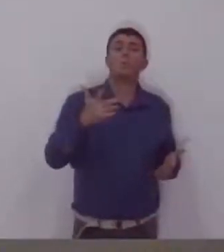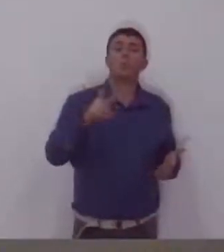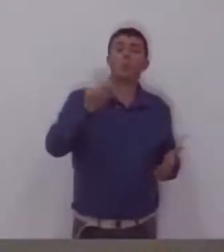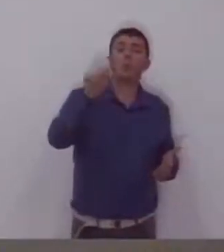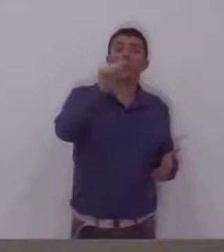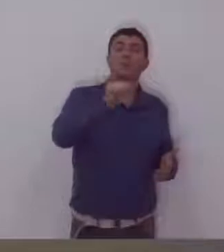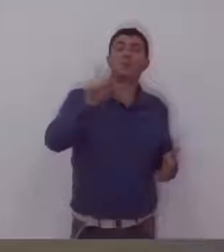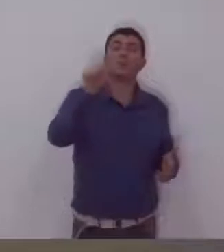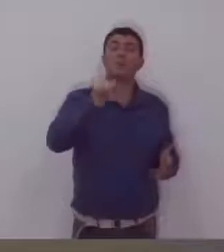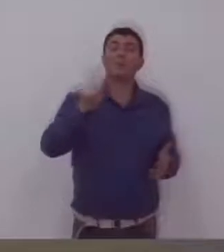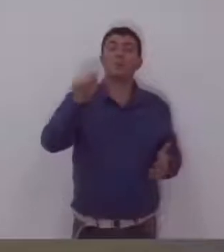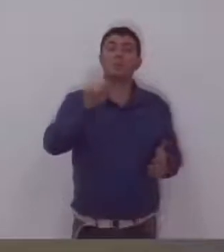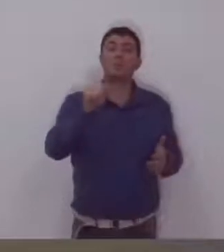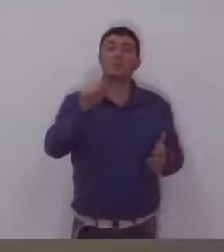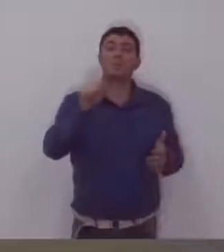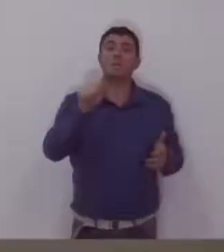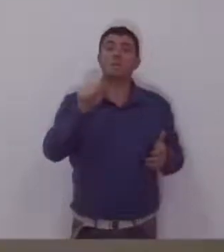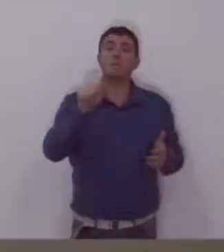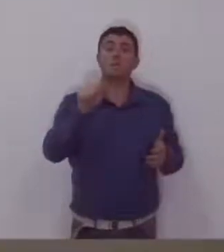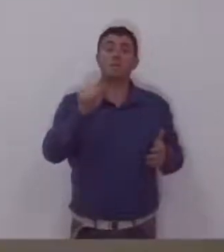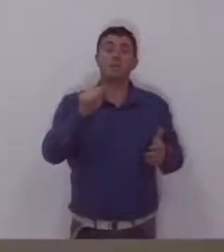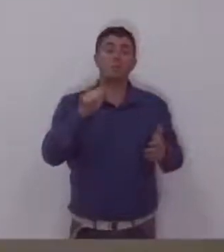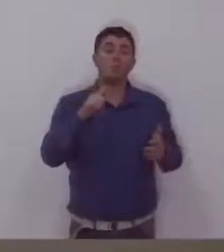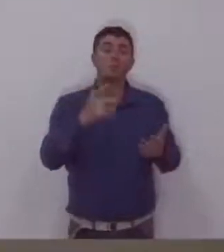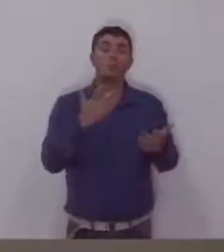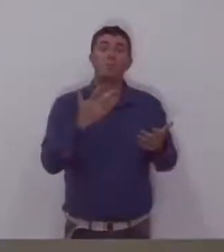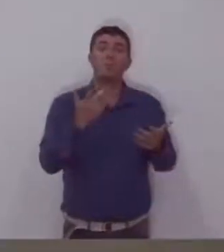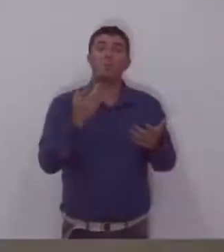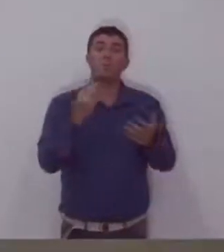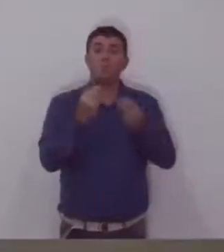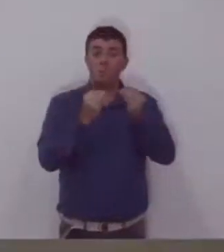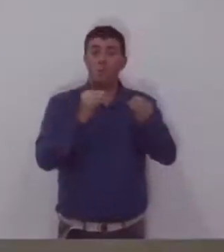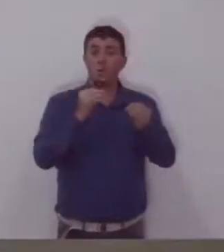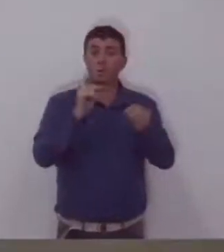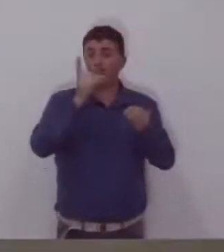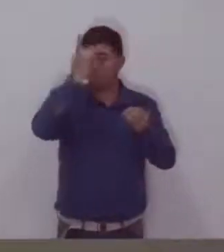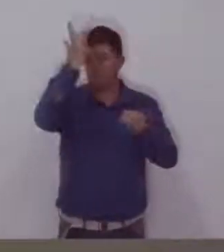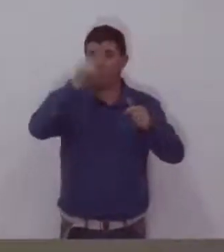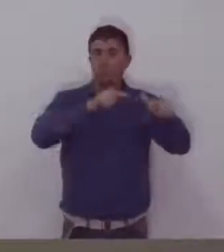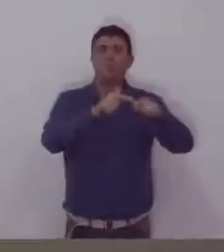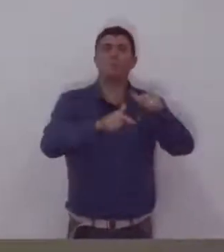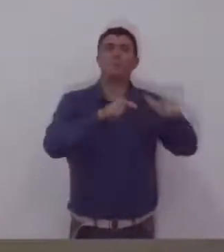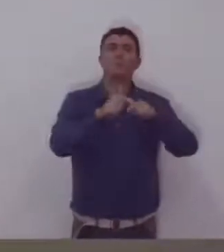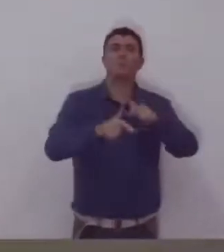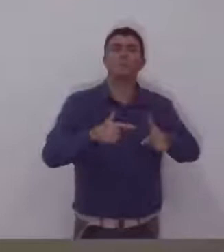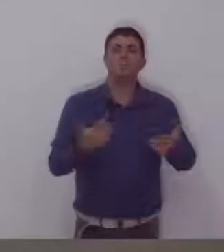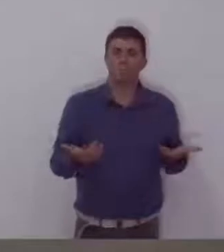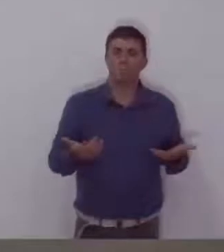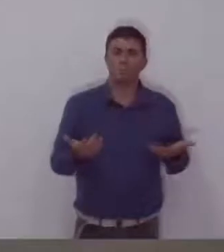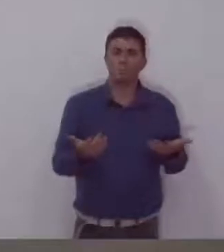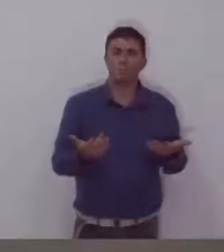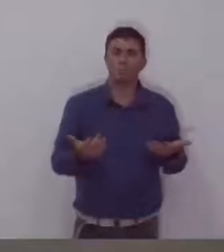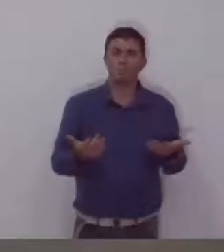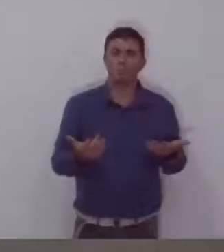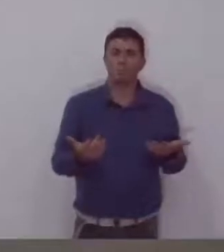que possa pegar aquele serviço, quão dificultoso que é. Carlos Florentino disse muito bem,